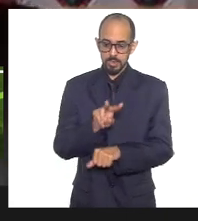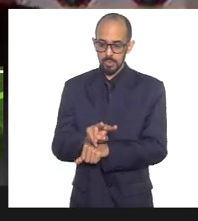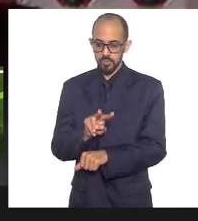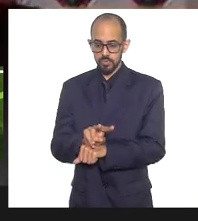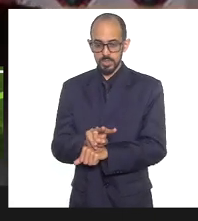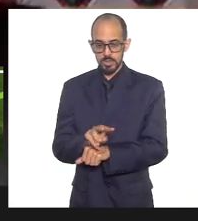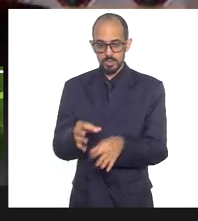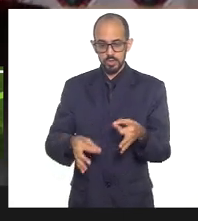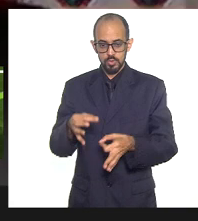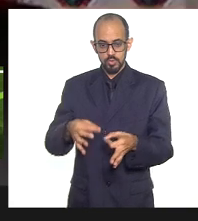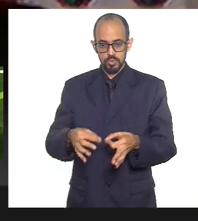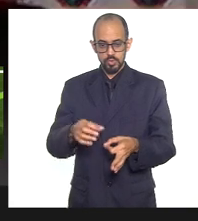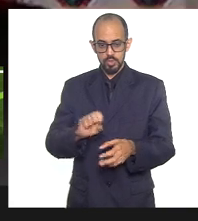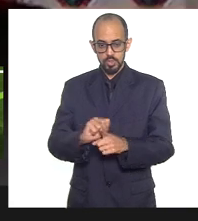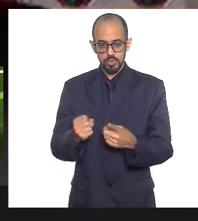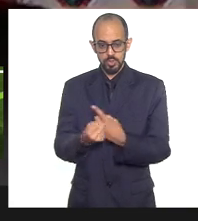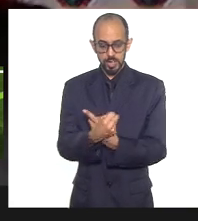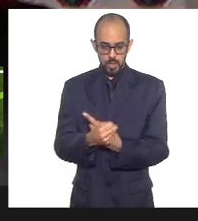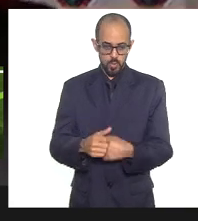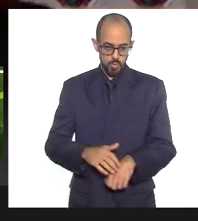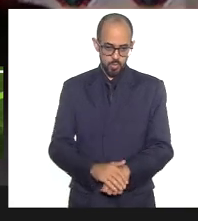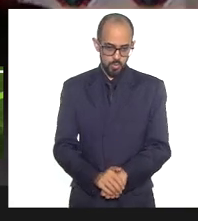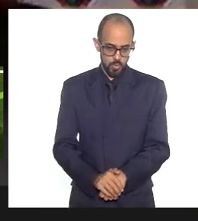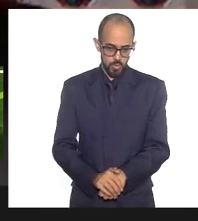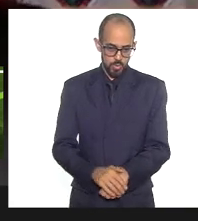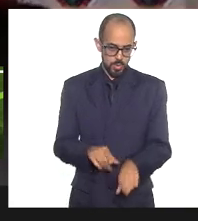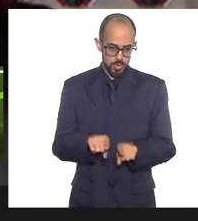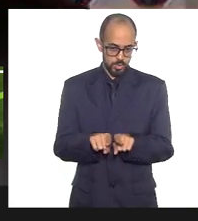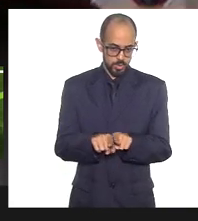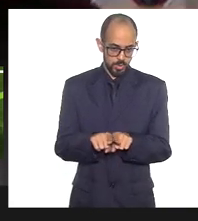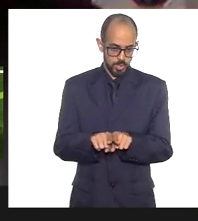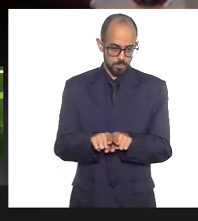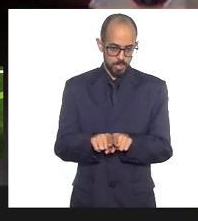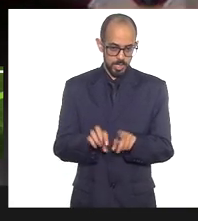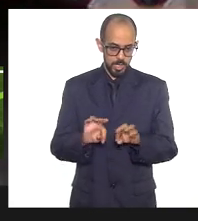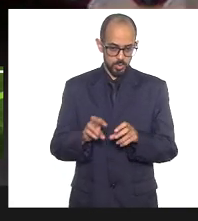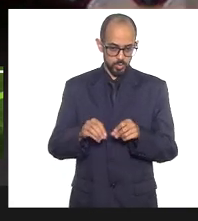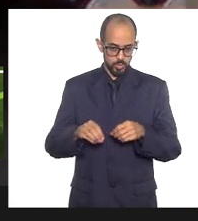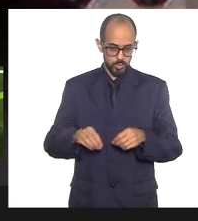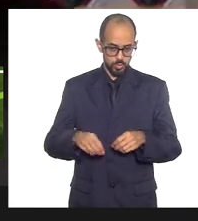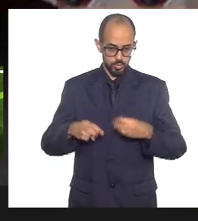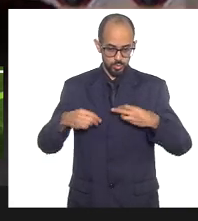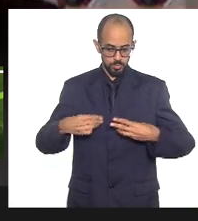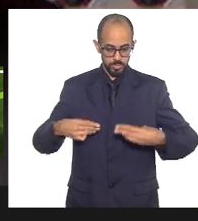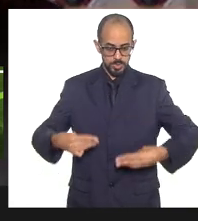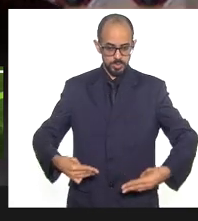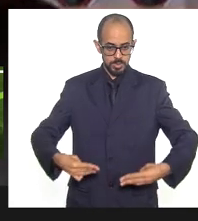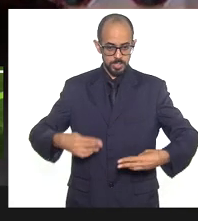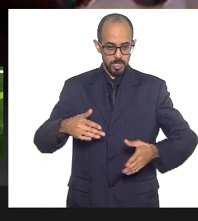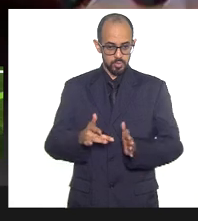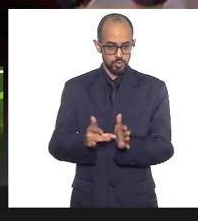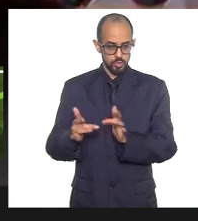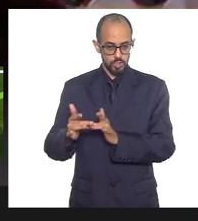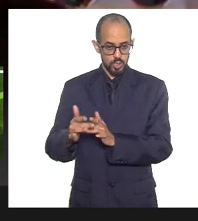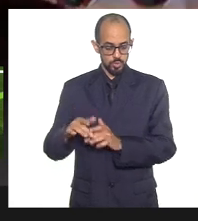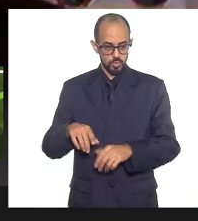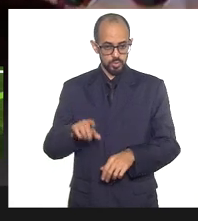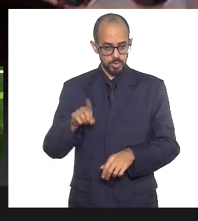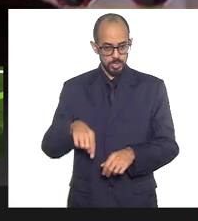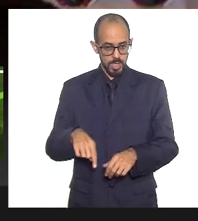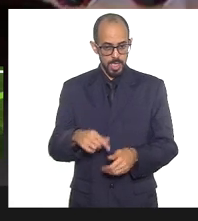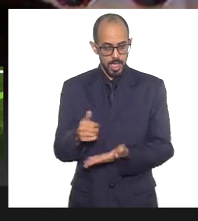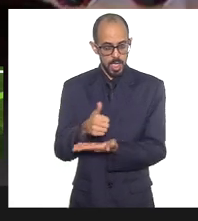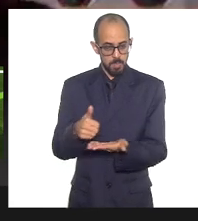social e das pessoas do Ministério de Jesus Cristo, que é o centro da religião cristã, é a essência,